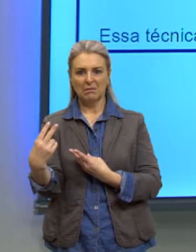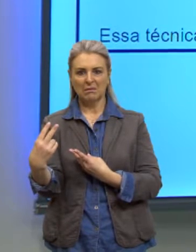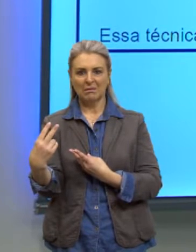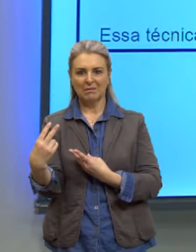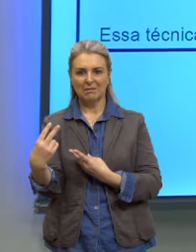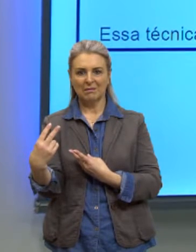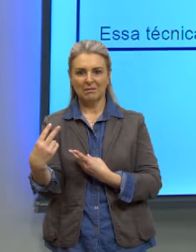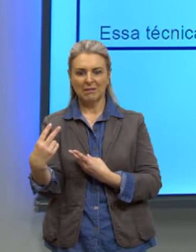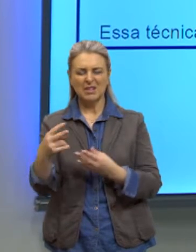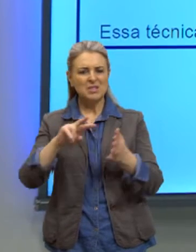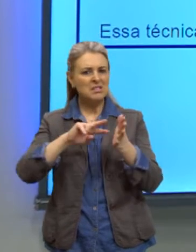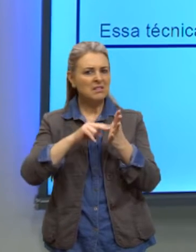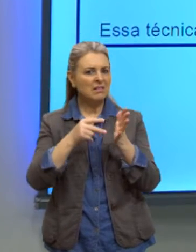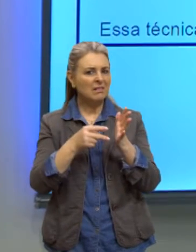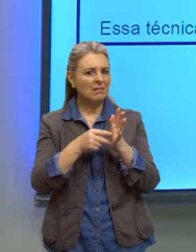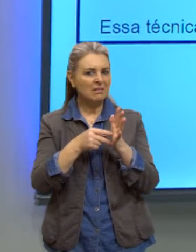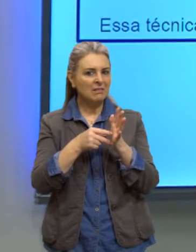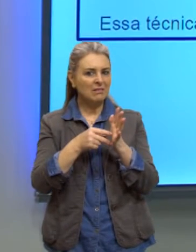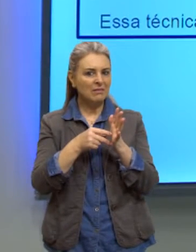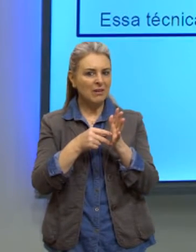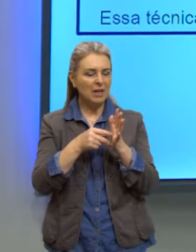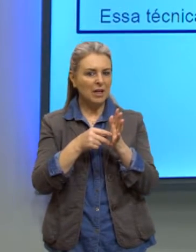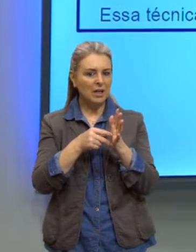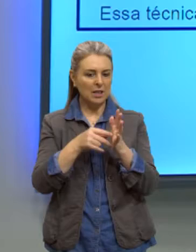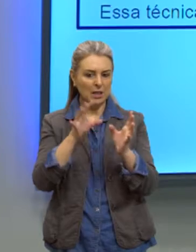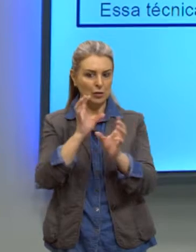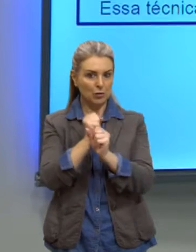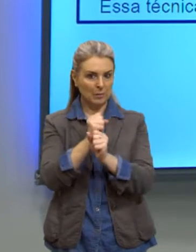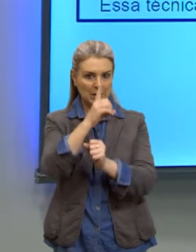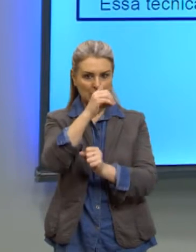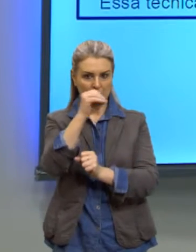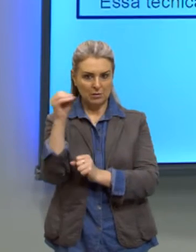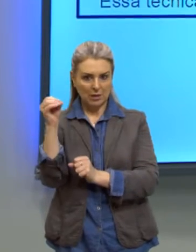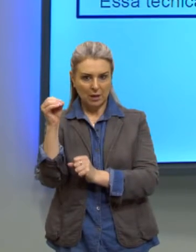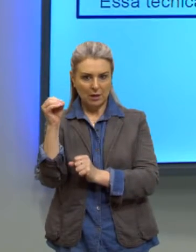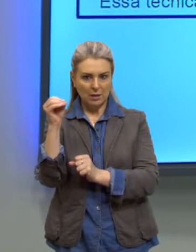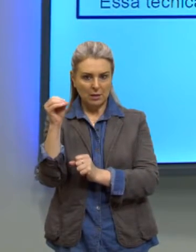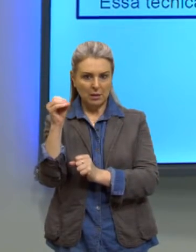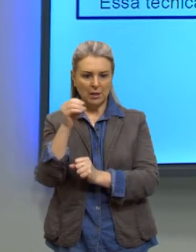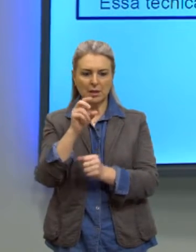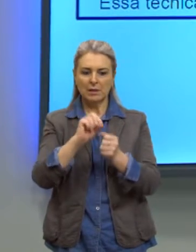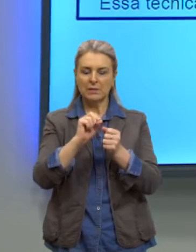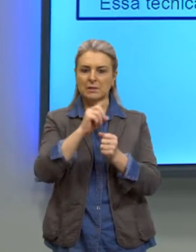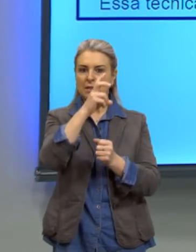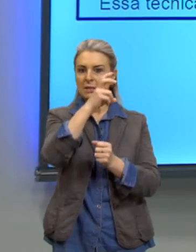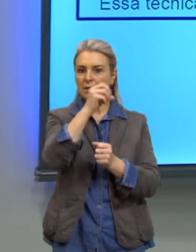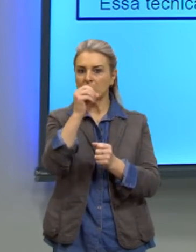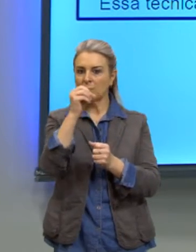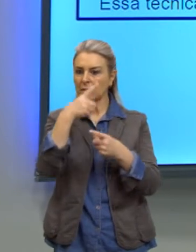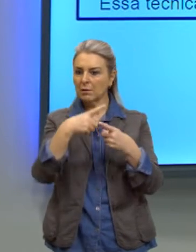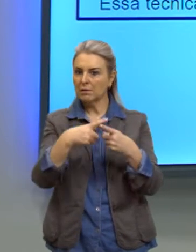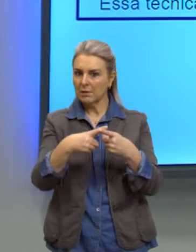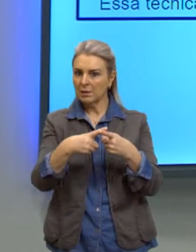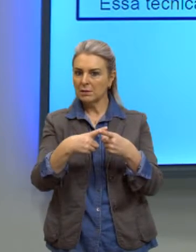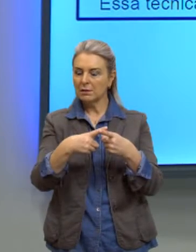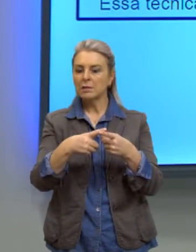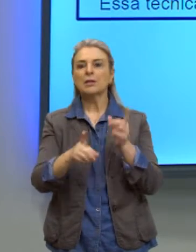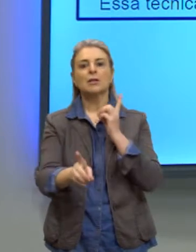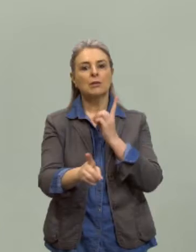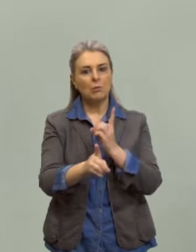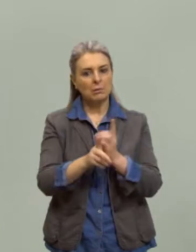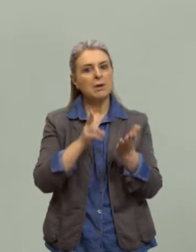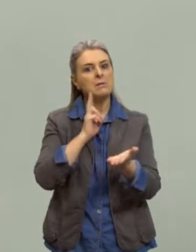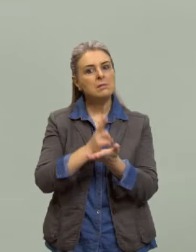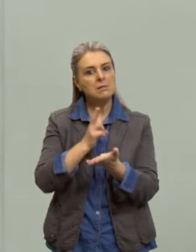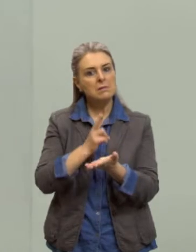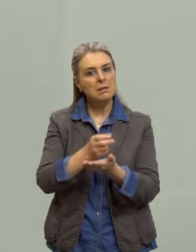significava que, nesse total de 100 números, ele ia somar 50 vezes, né? E ia dar o número 101. Então,